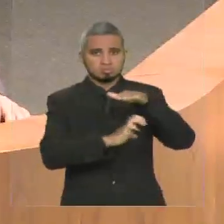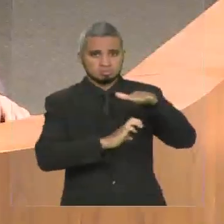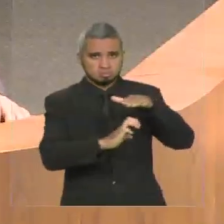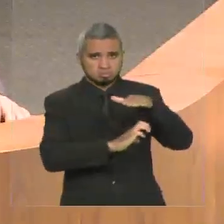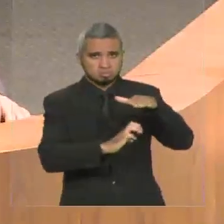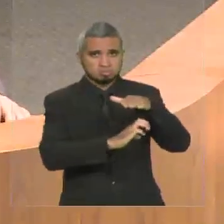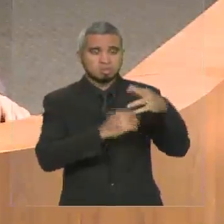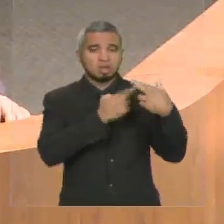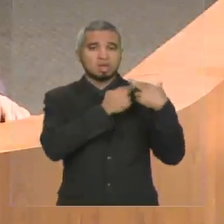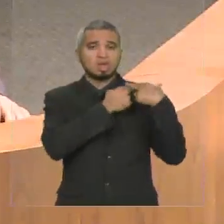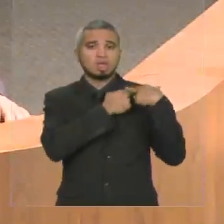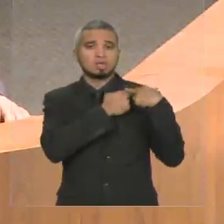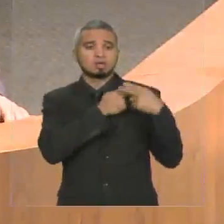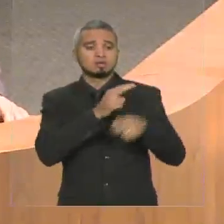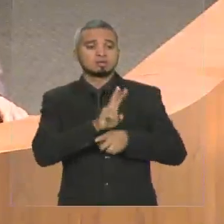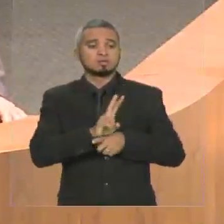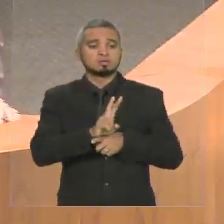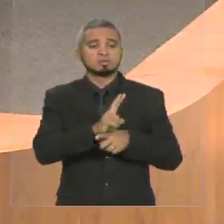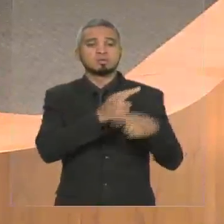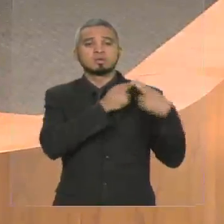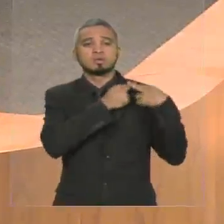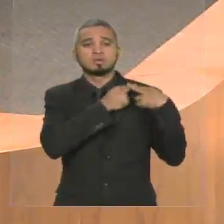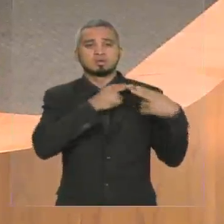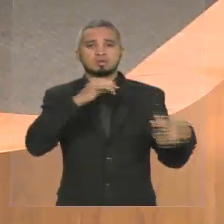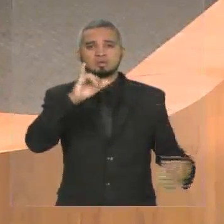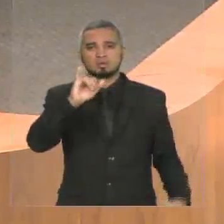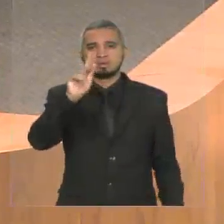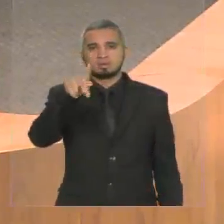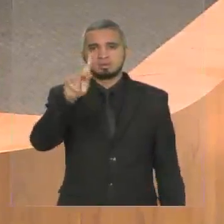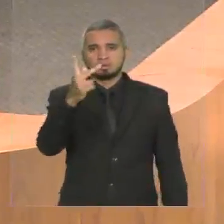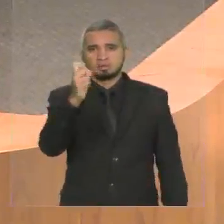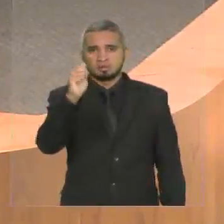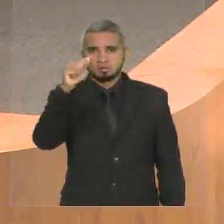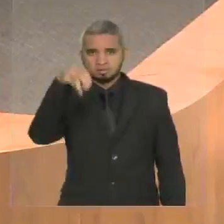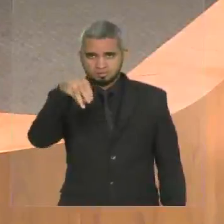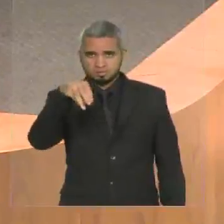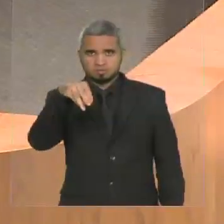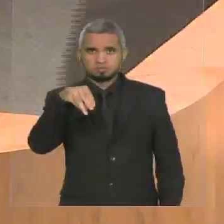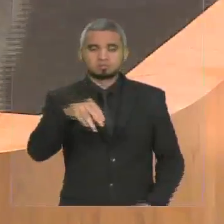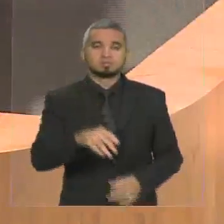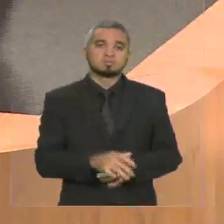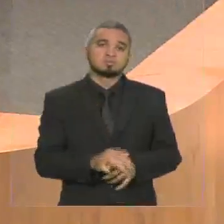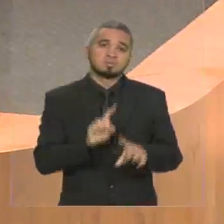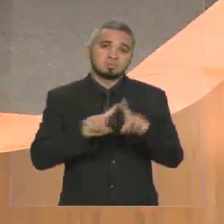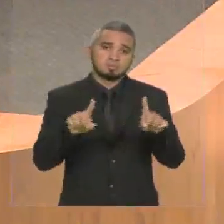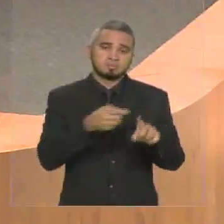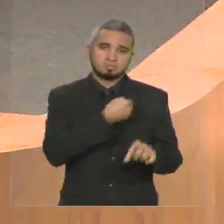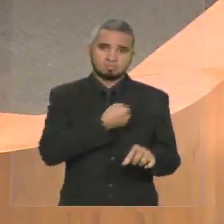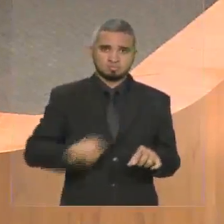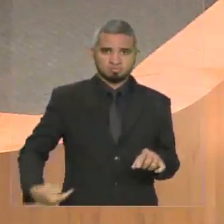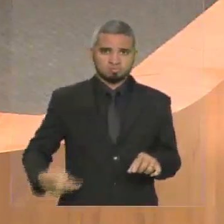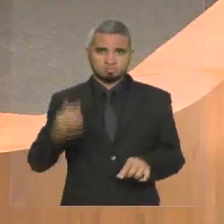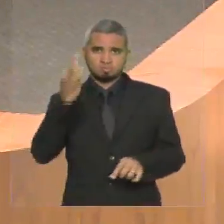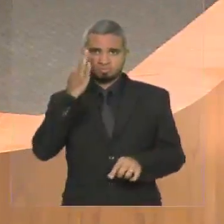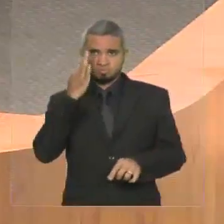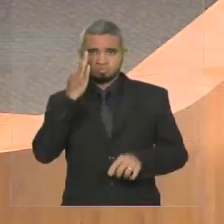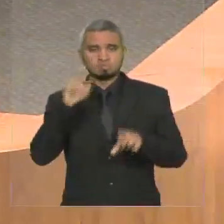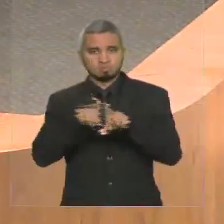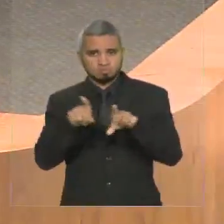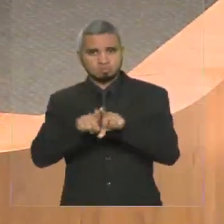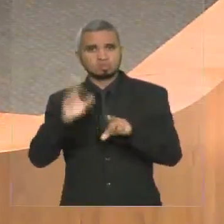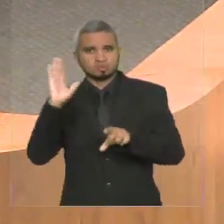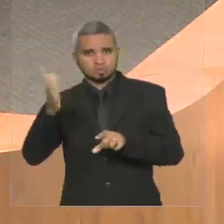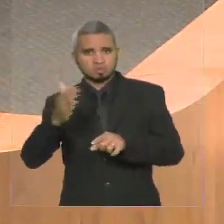acordo de ajustamento de conduta que foi realizado com esta empresa. Mas o governo do estado já assumiu a parceria